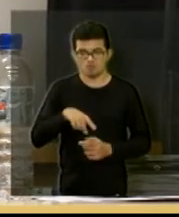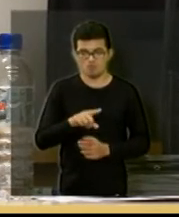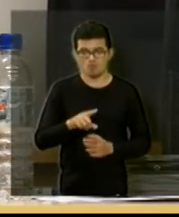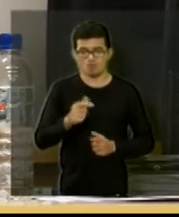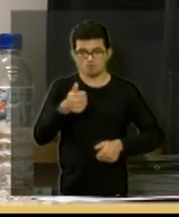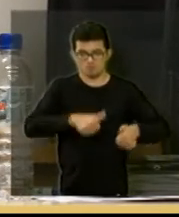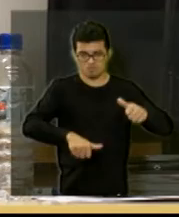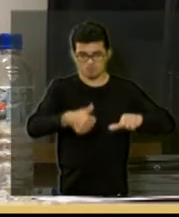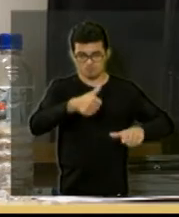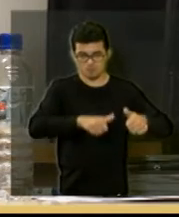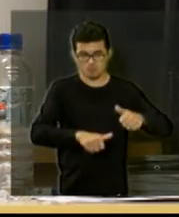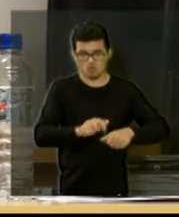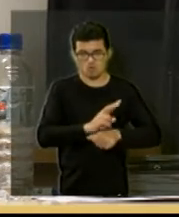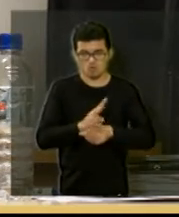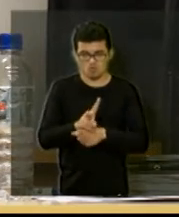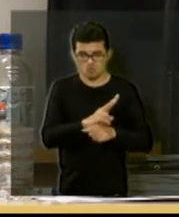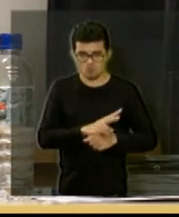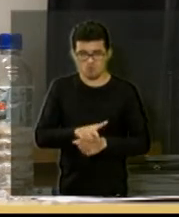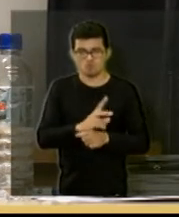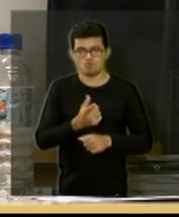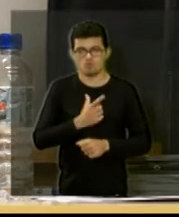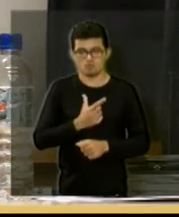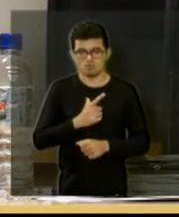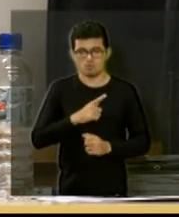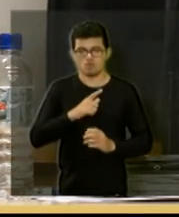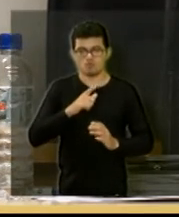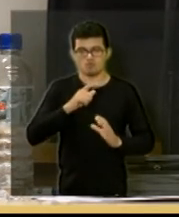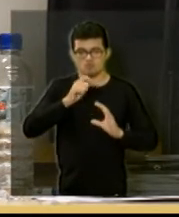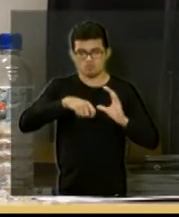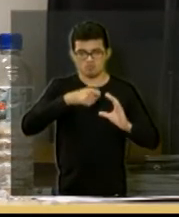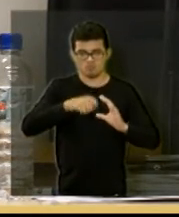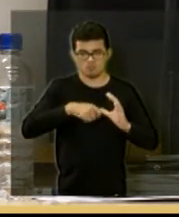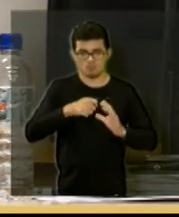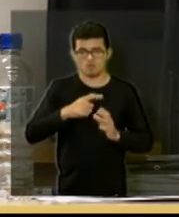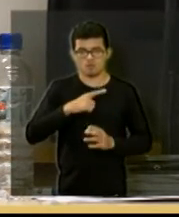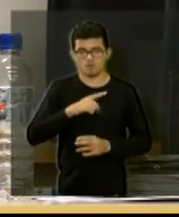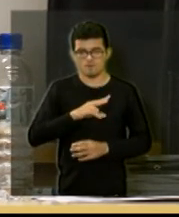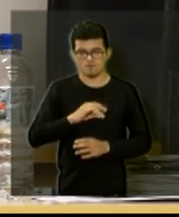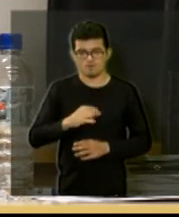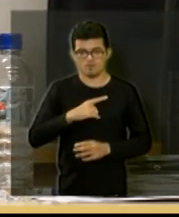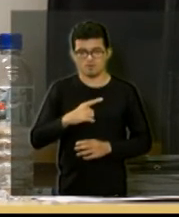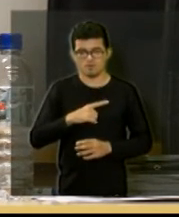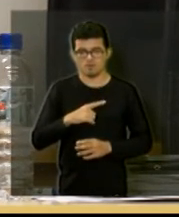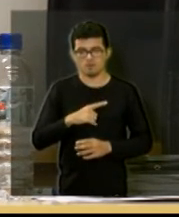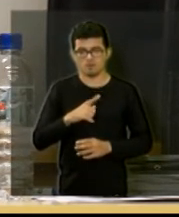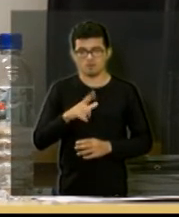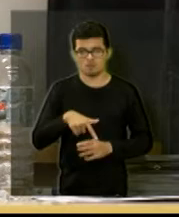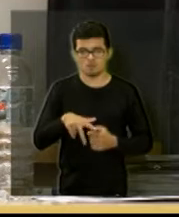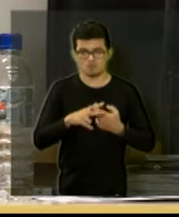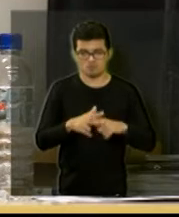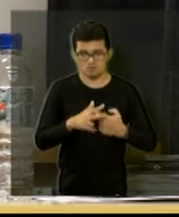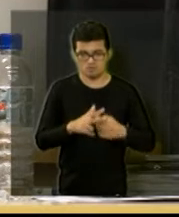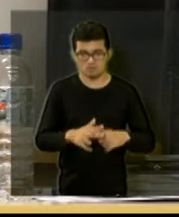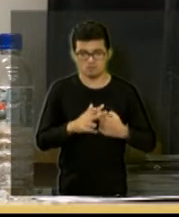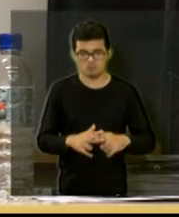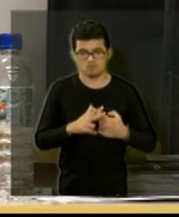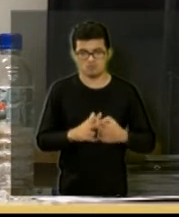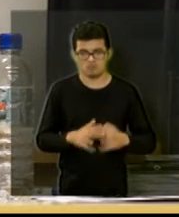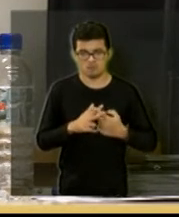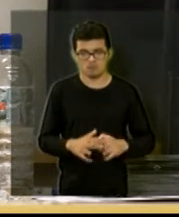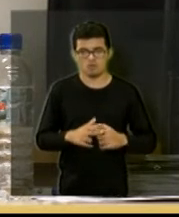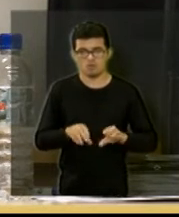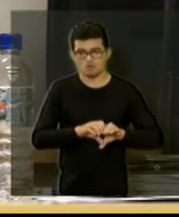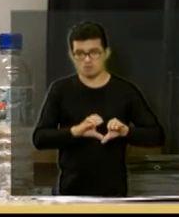jogou lá a filmagem foi lá embaixo e vai fazer uma recuperação uma recuperação da